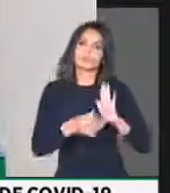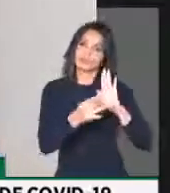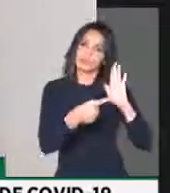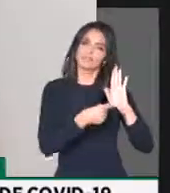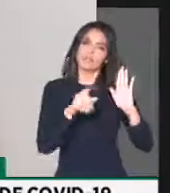seu presidente.